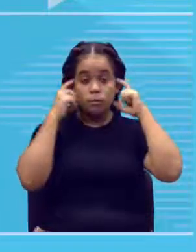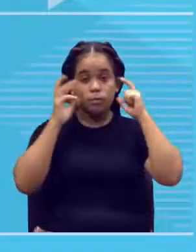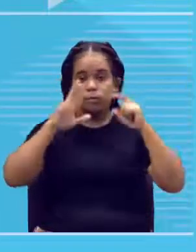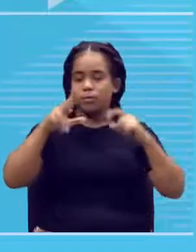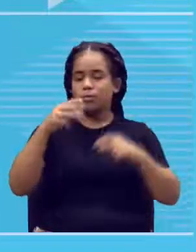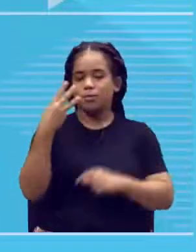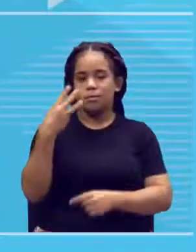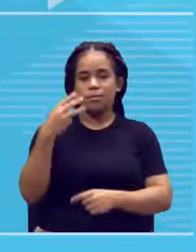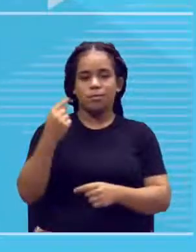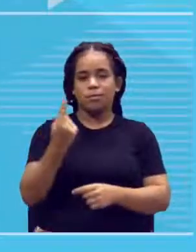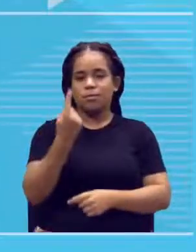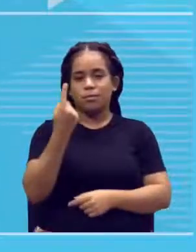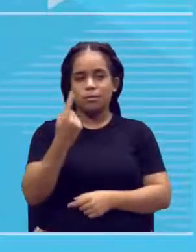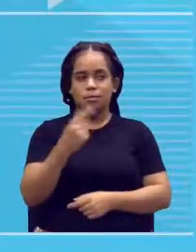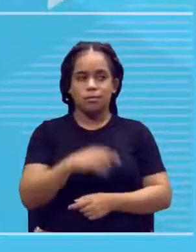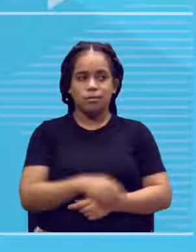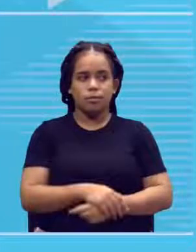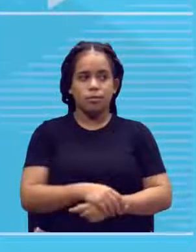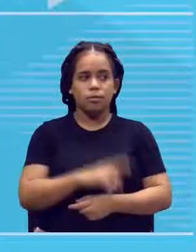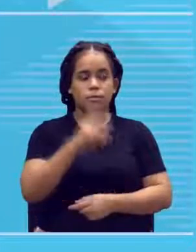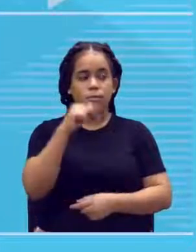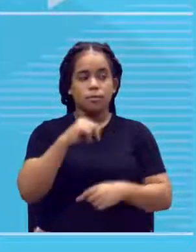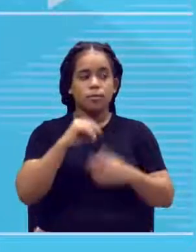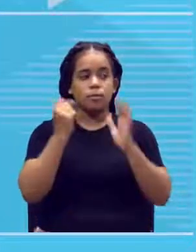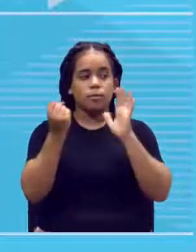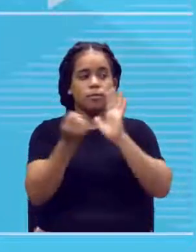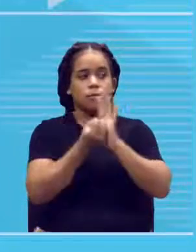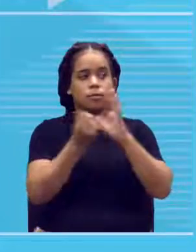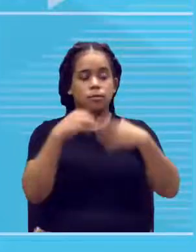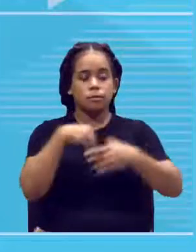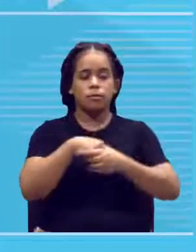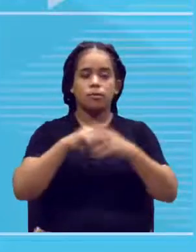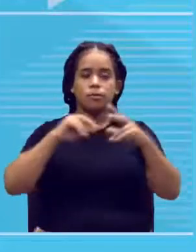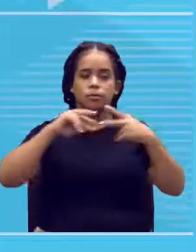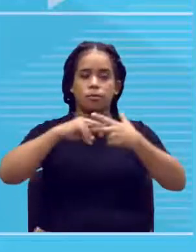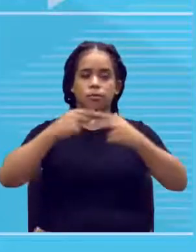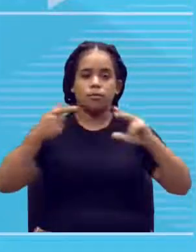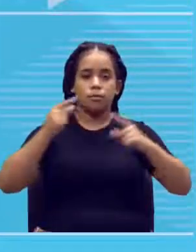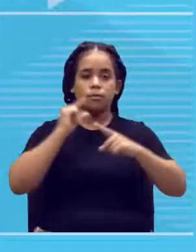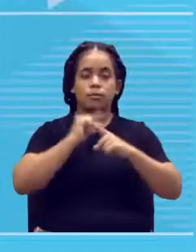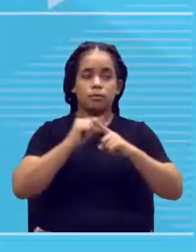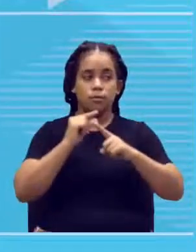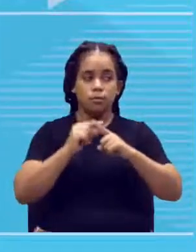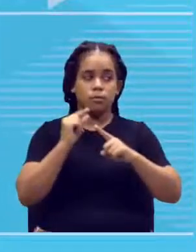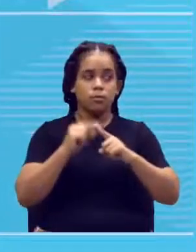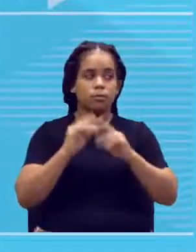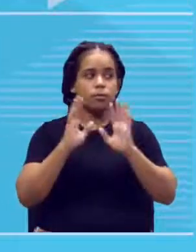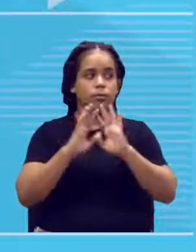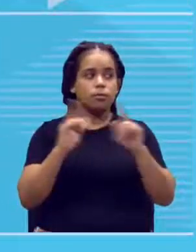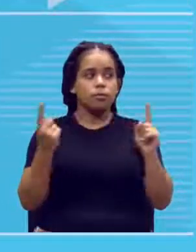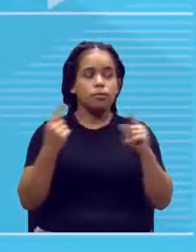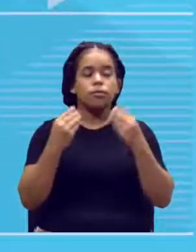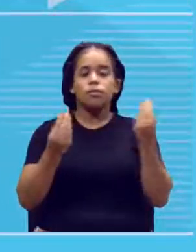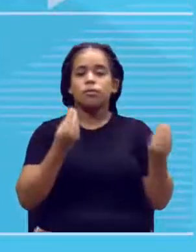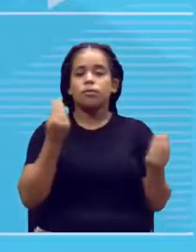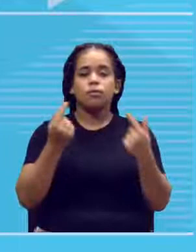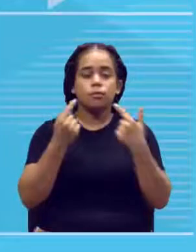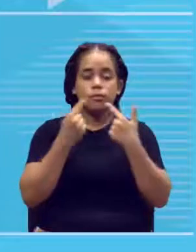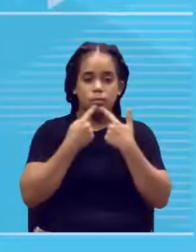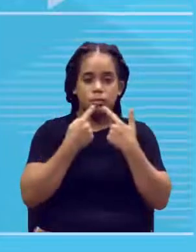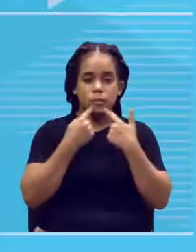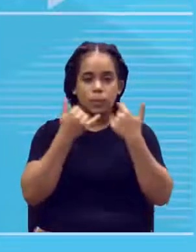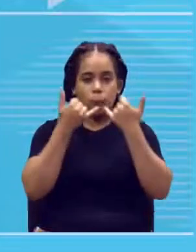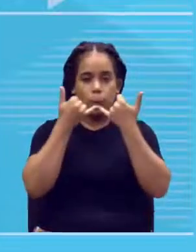não é uma. E está determinado o nosso gene. Agora, como é essa boca? É uma boca